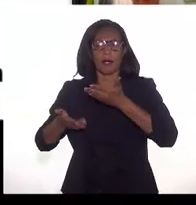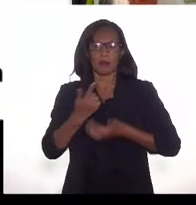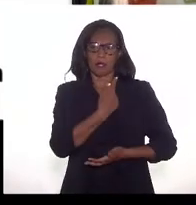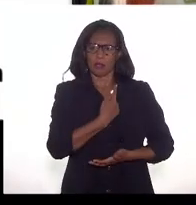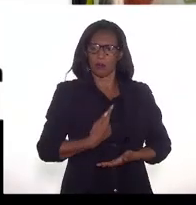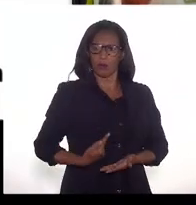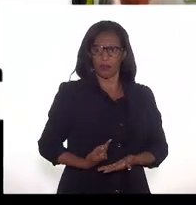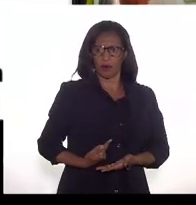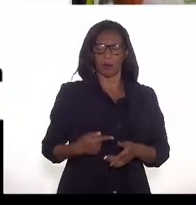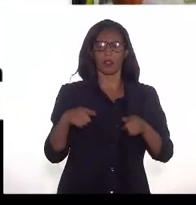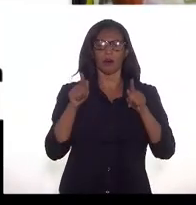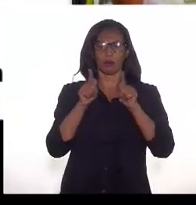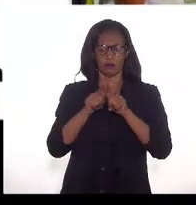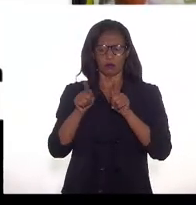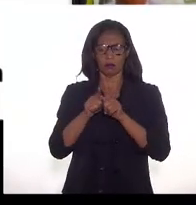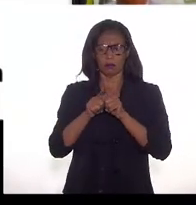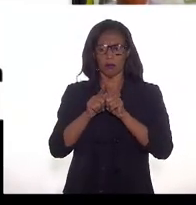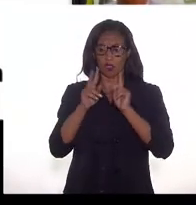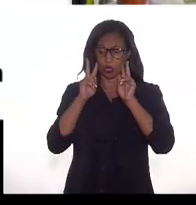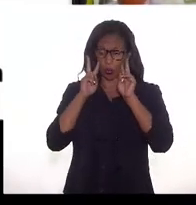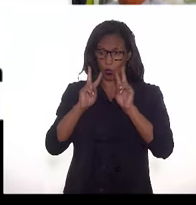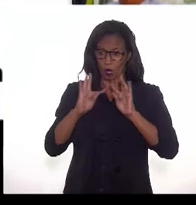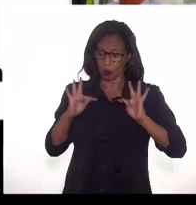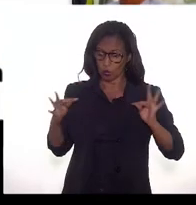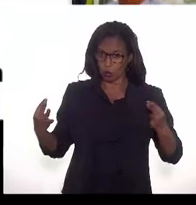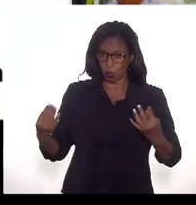gente tem que o cenário como um todo.